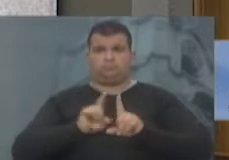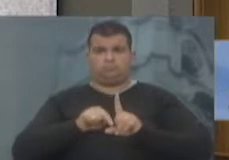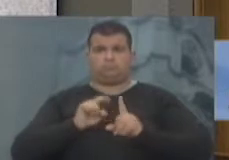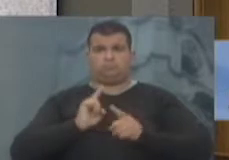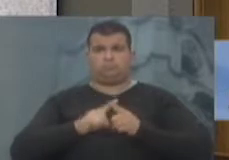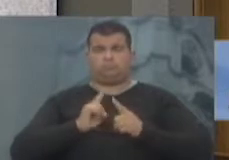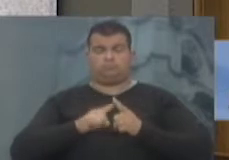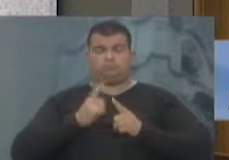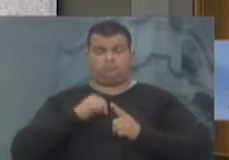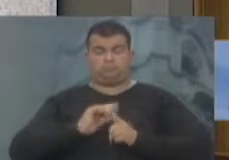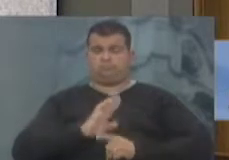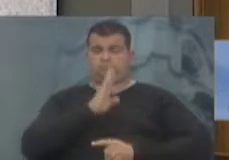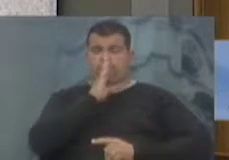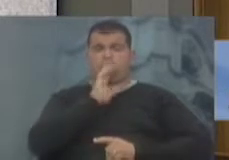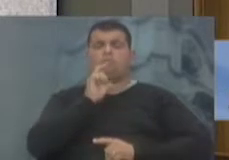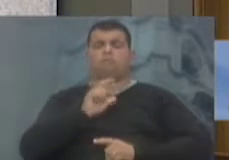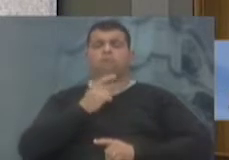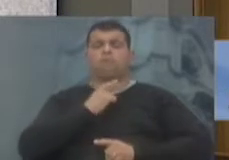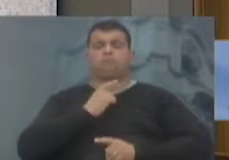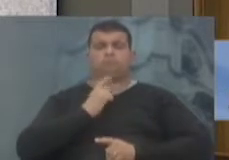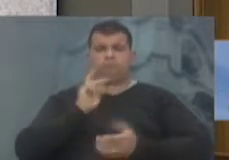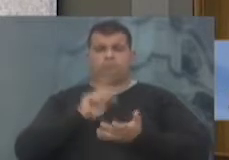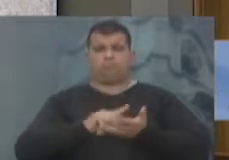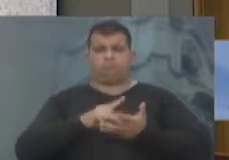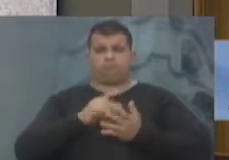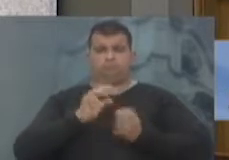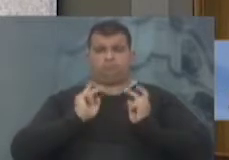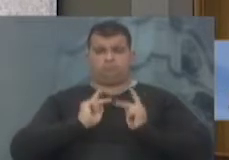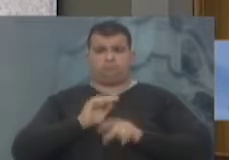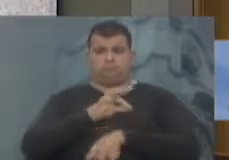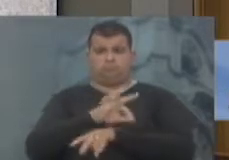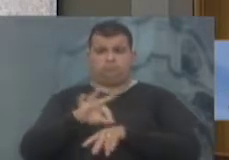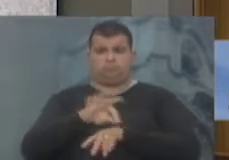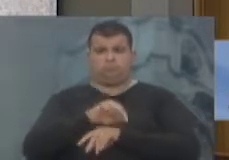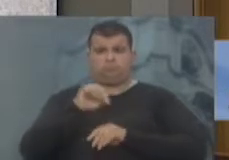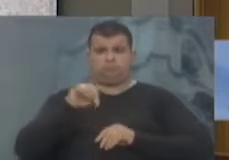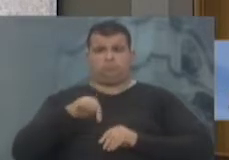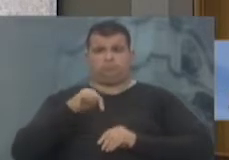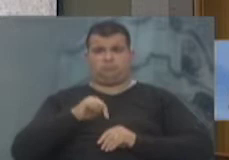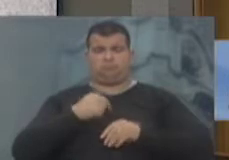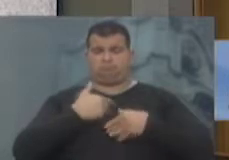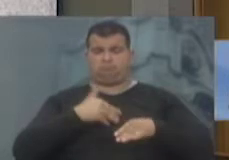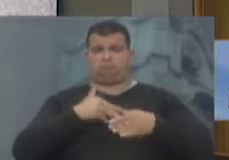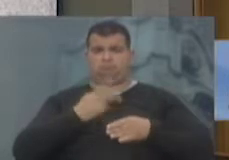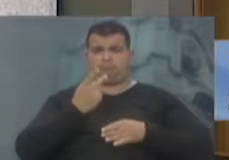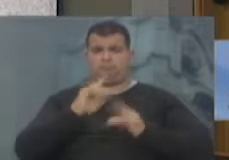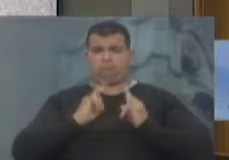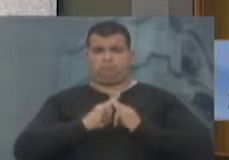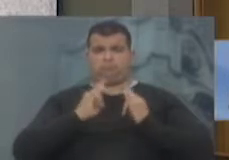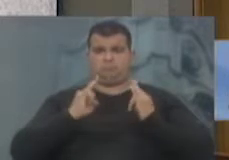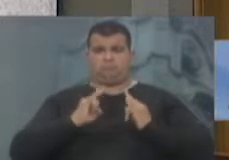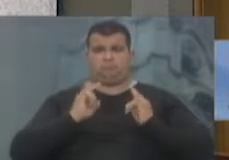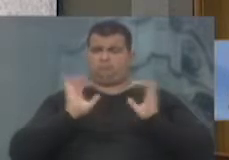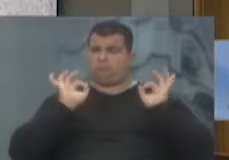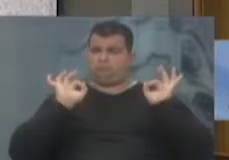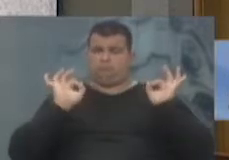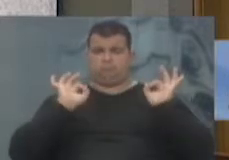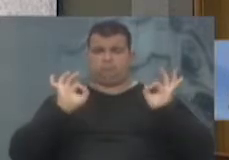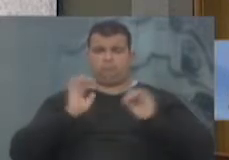omissão. Onde estão os verdadeiros arquitetos aqui que deixam que a sua entidade mater